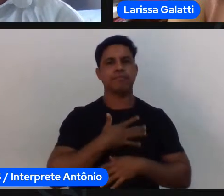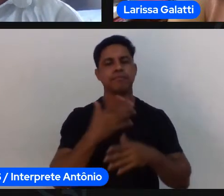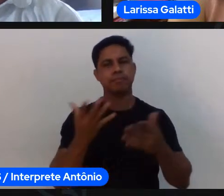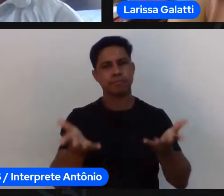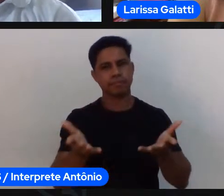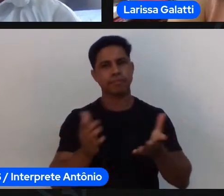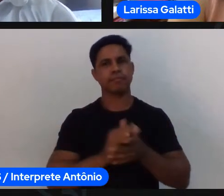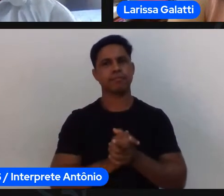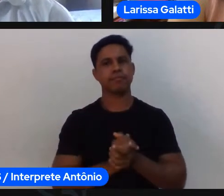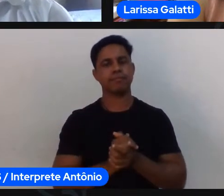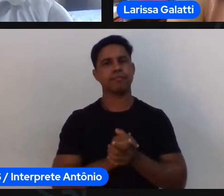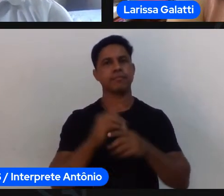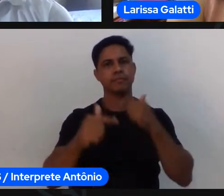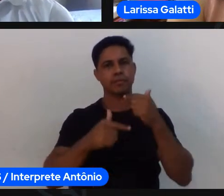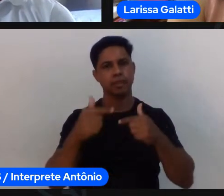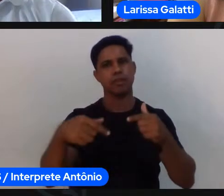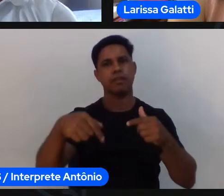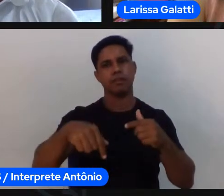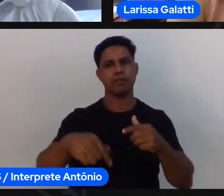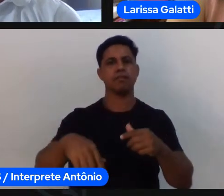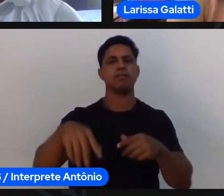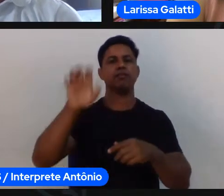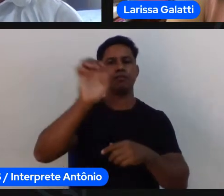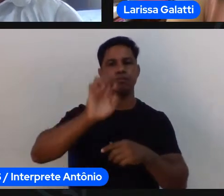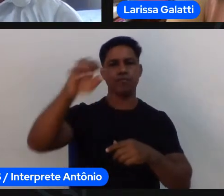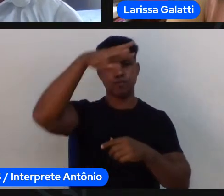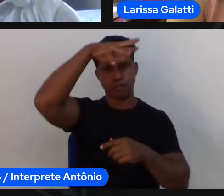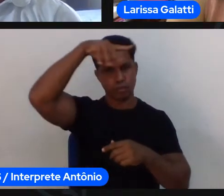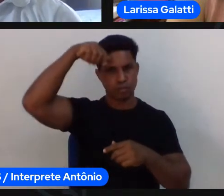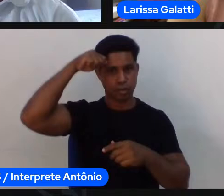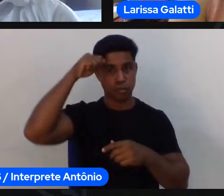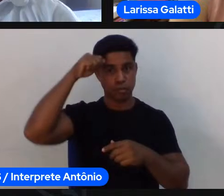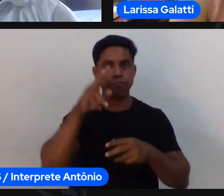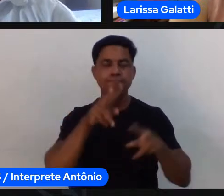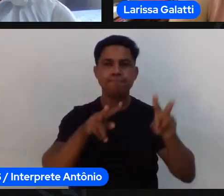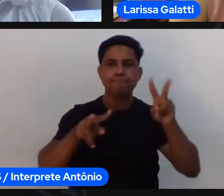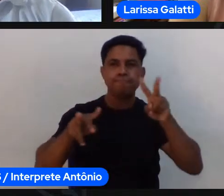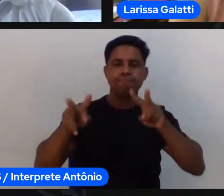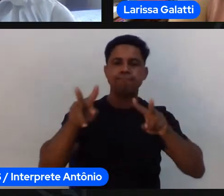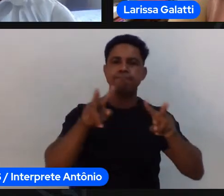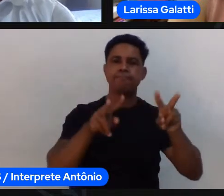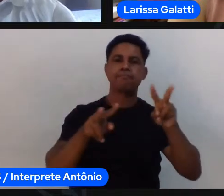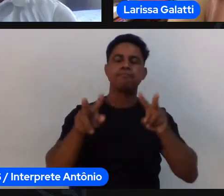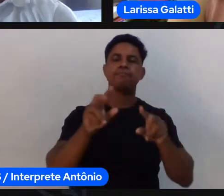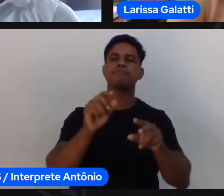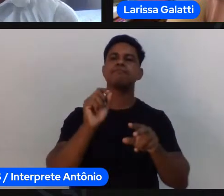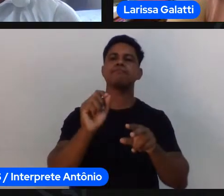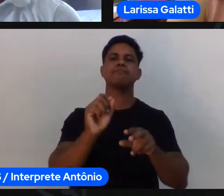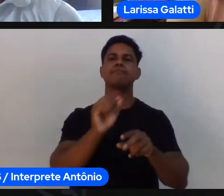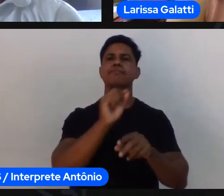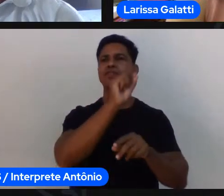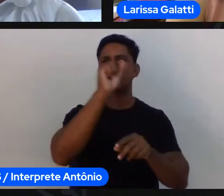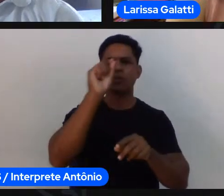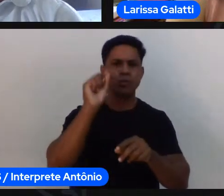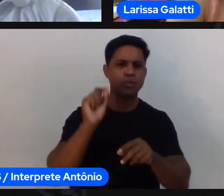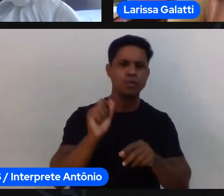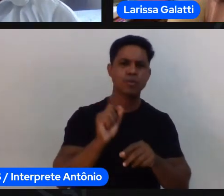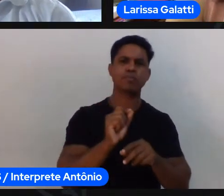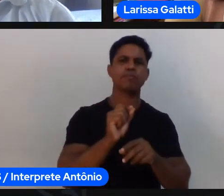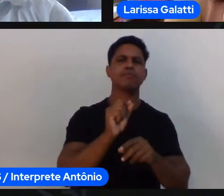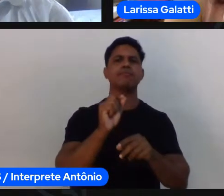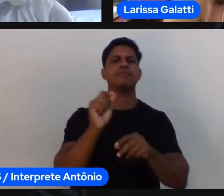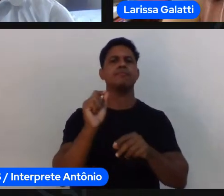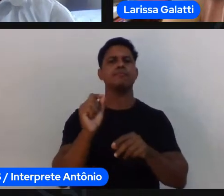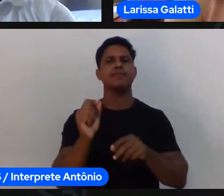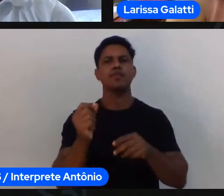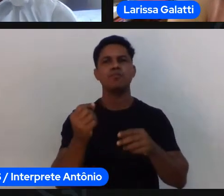trabalhando no estado do Mato Grosso a gente tende a olhar muito qualquer fenômeno a partir de onde a gente tá né então